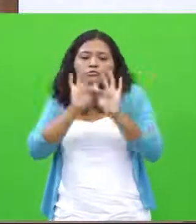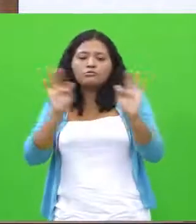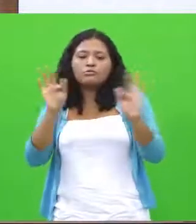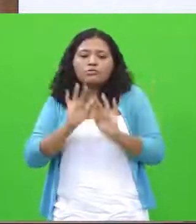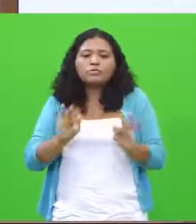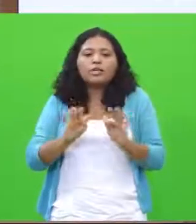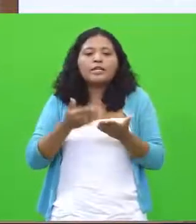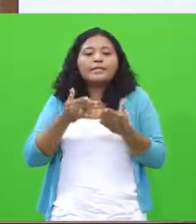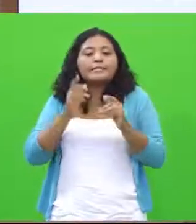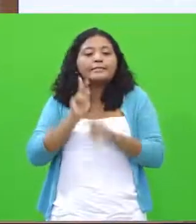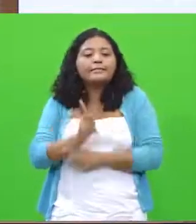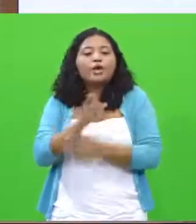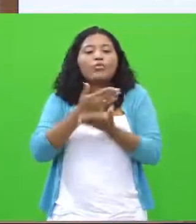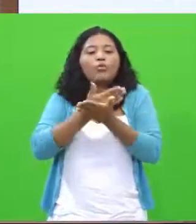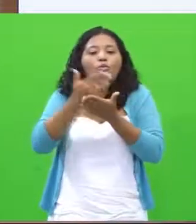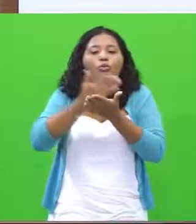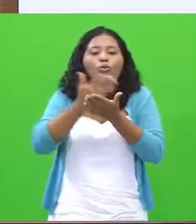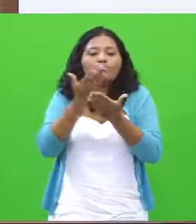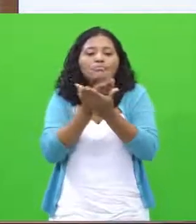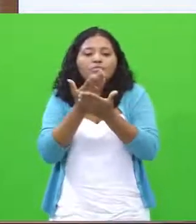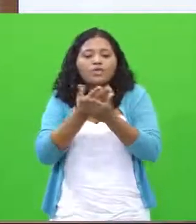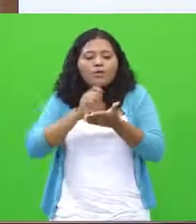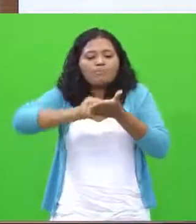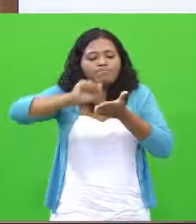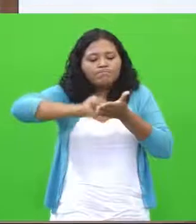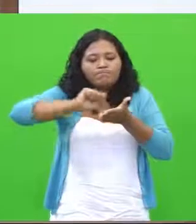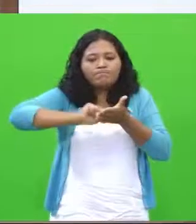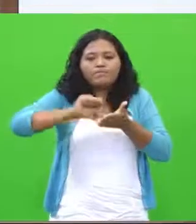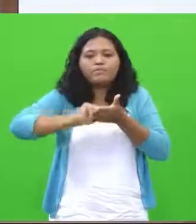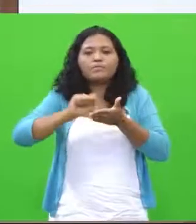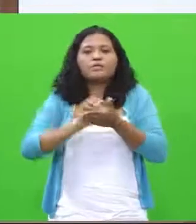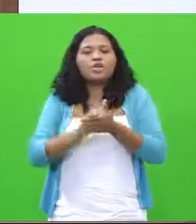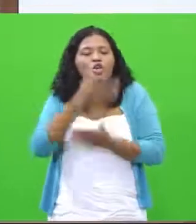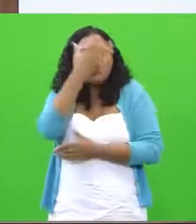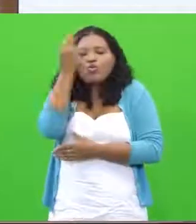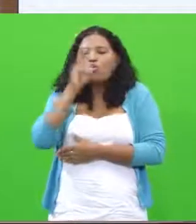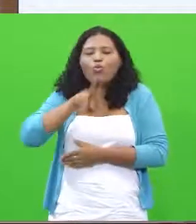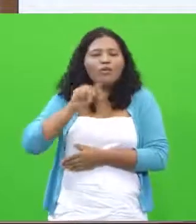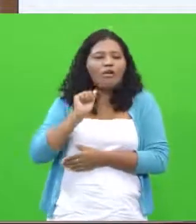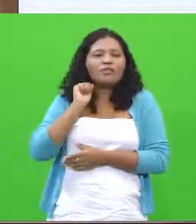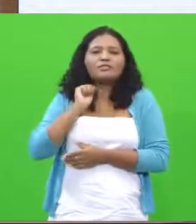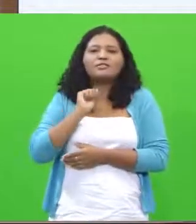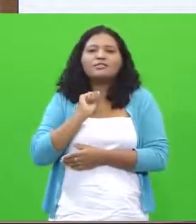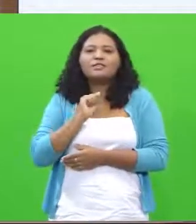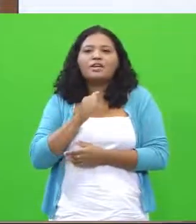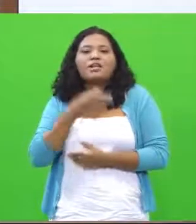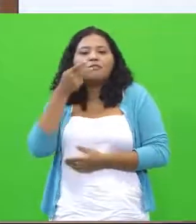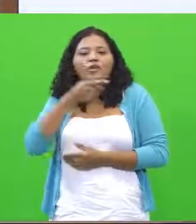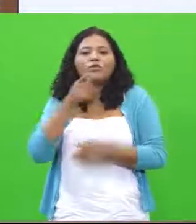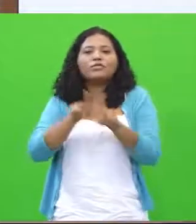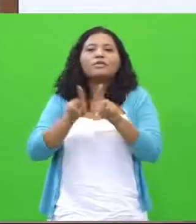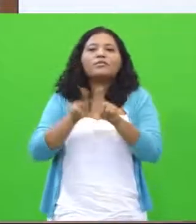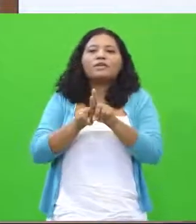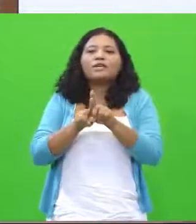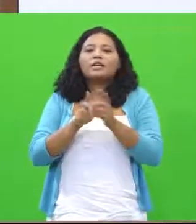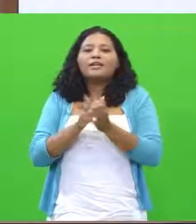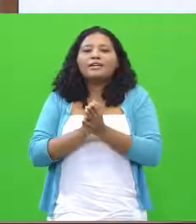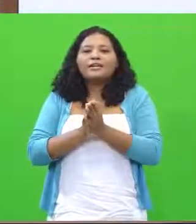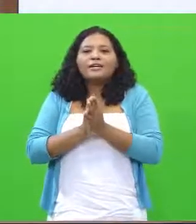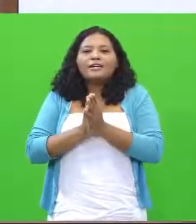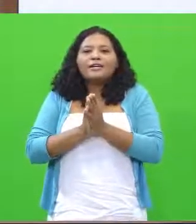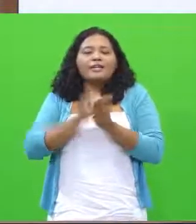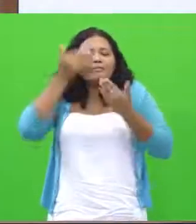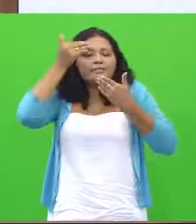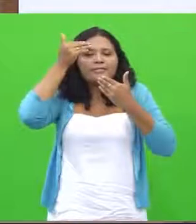a aula iniciava com esse processo de escrita ele nunca esqueceu e ele disse revelou pra nós que deve muito a essa